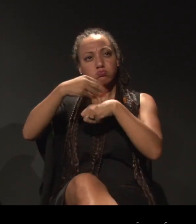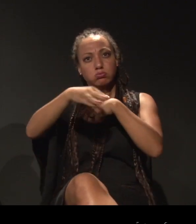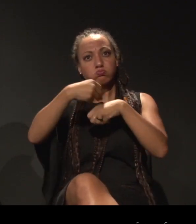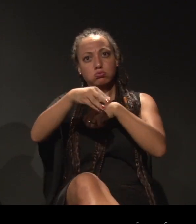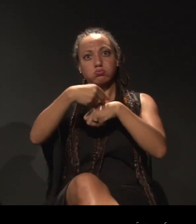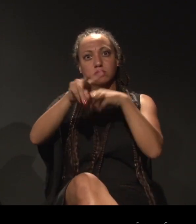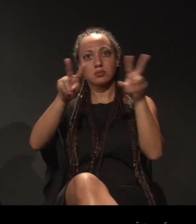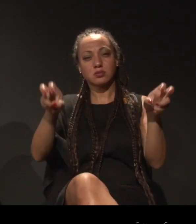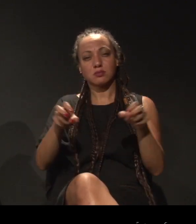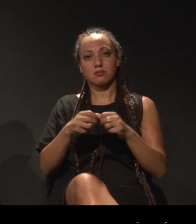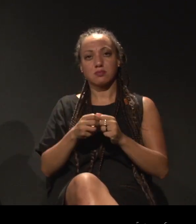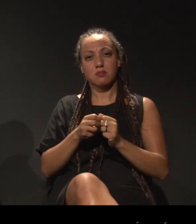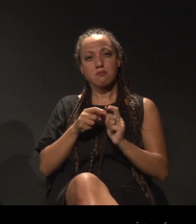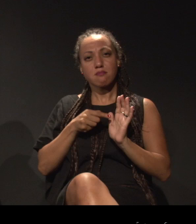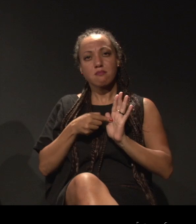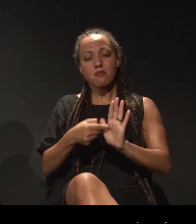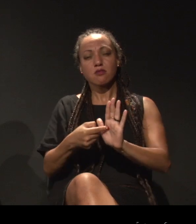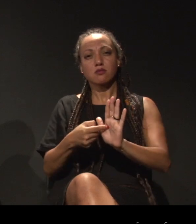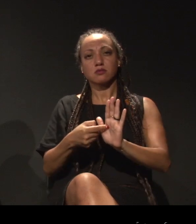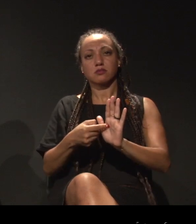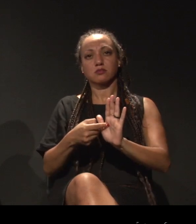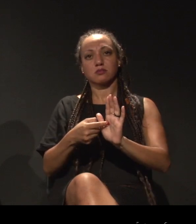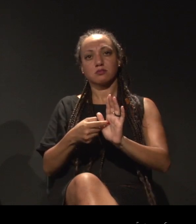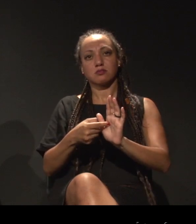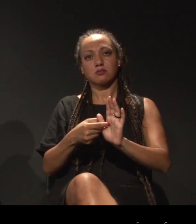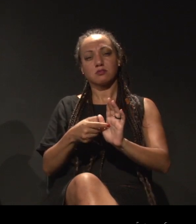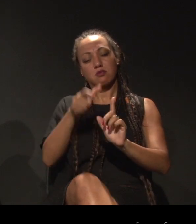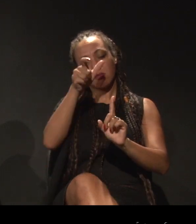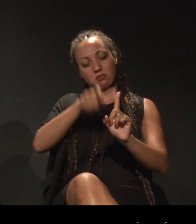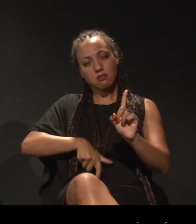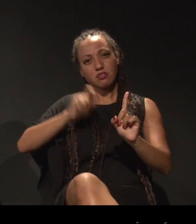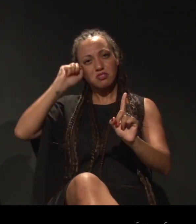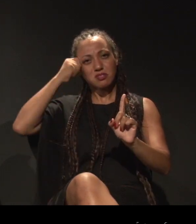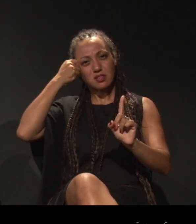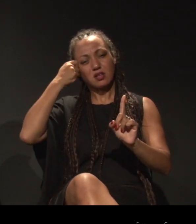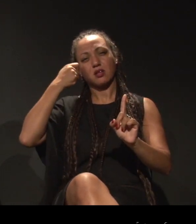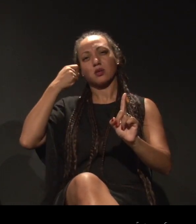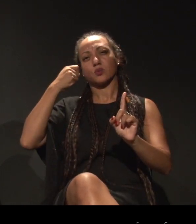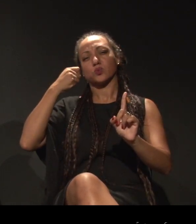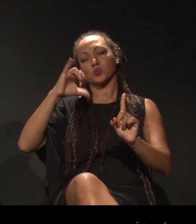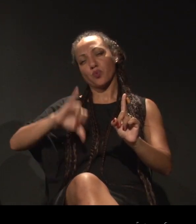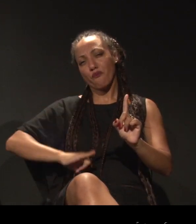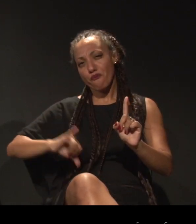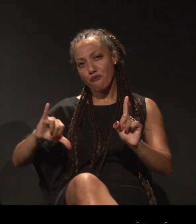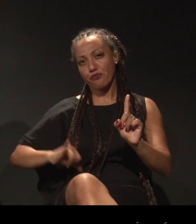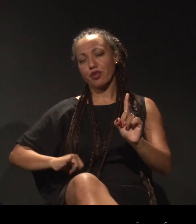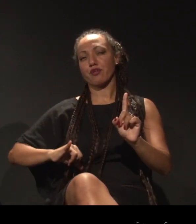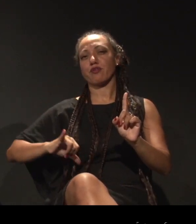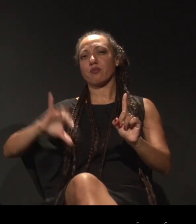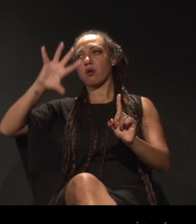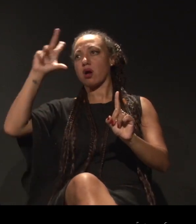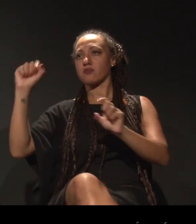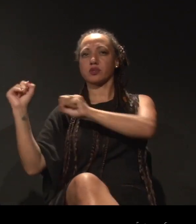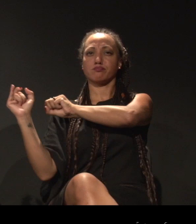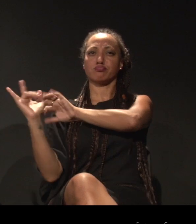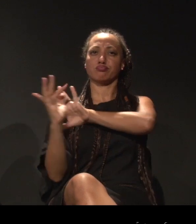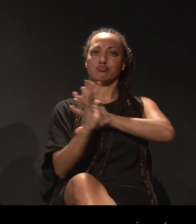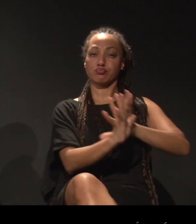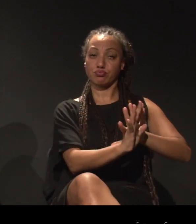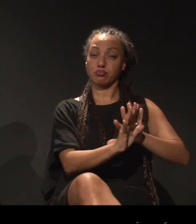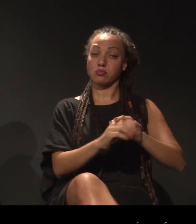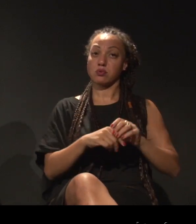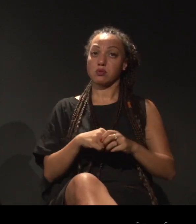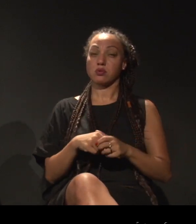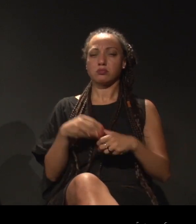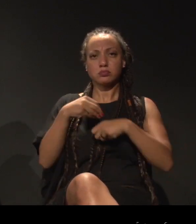essa visão do negro, do sofrimento da diáspora. Talvez, eu acho que